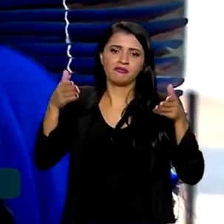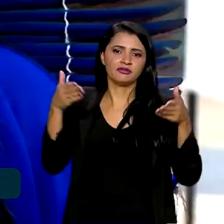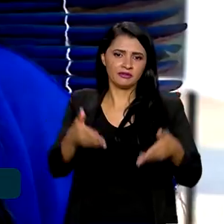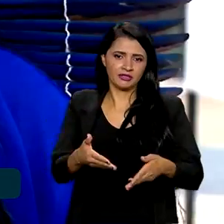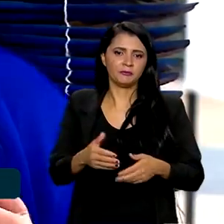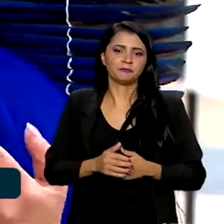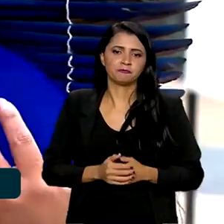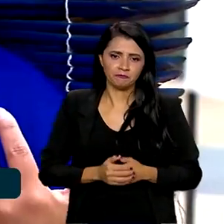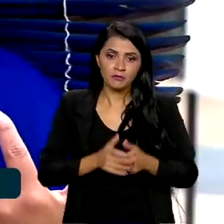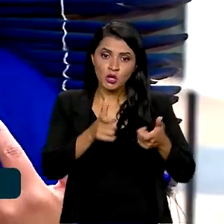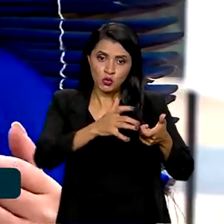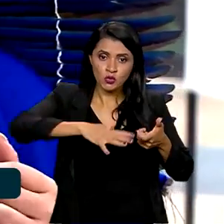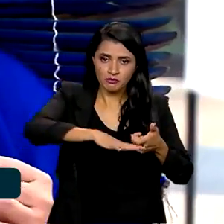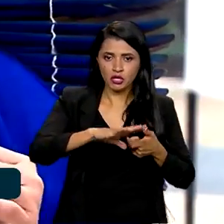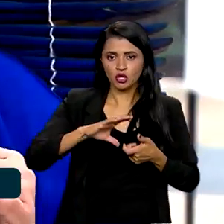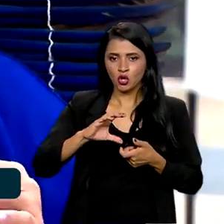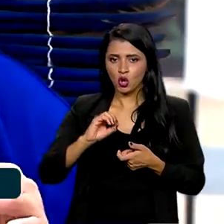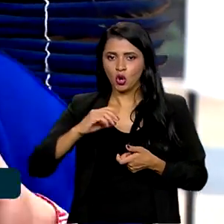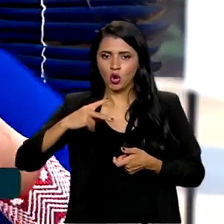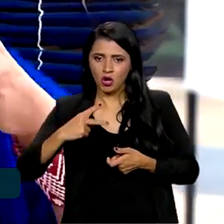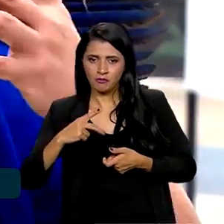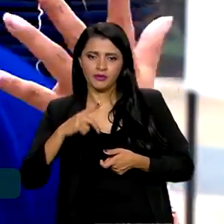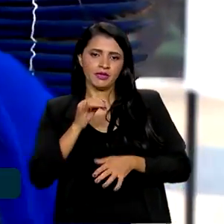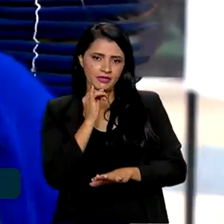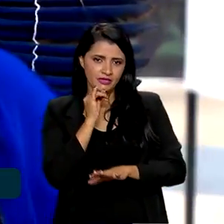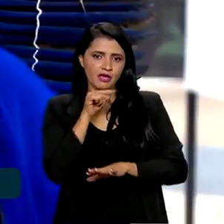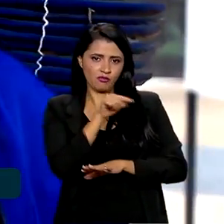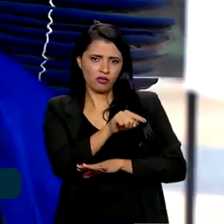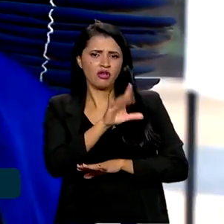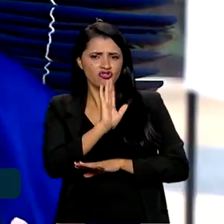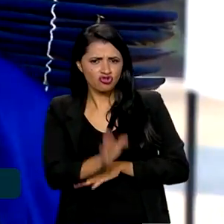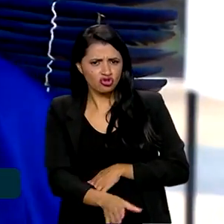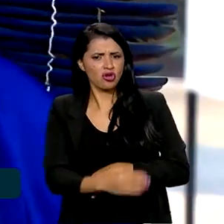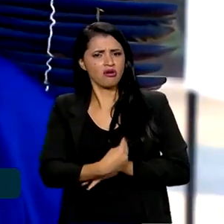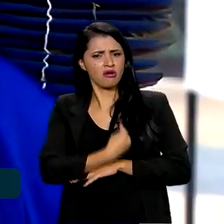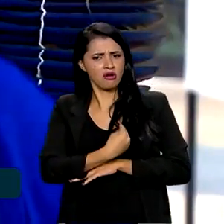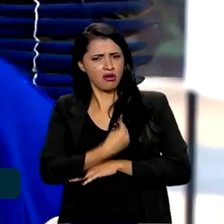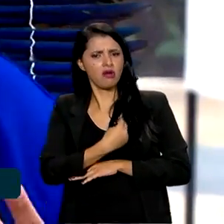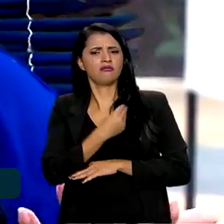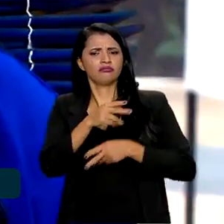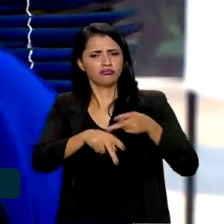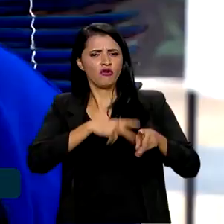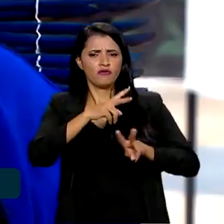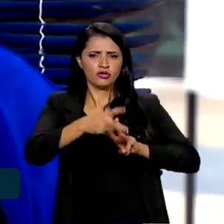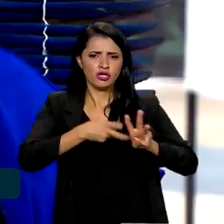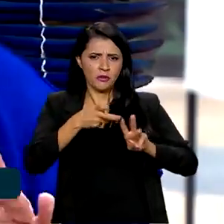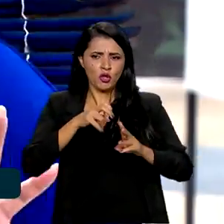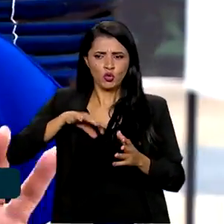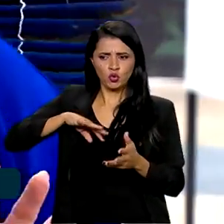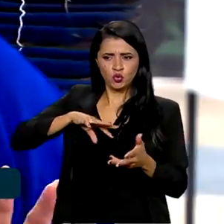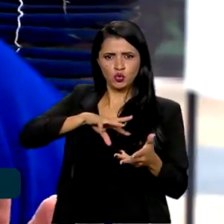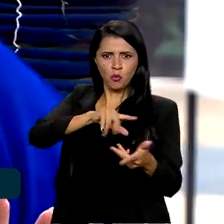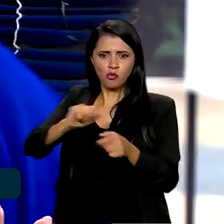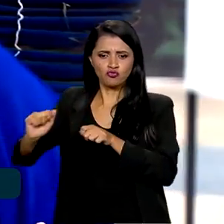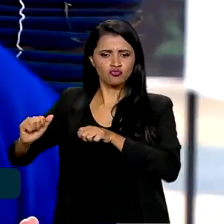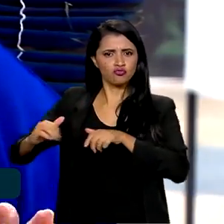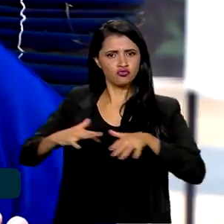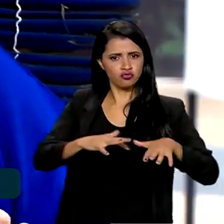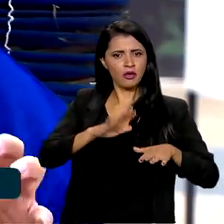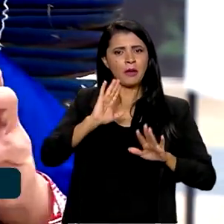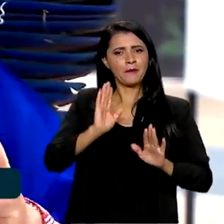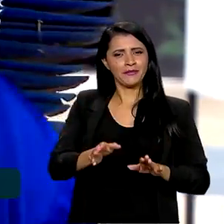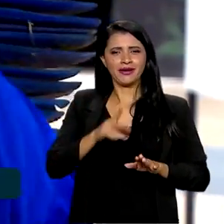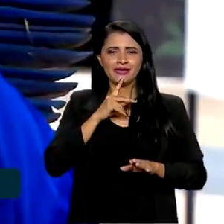Nos espaços da COP, por exemplo, já há uma grande presença de povos indígenas do mundo inteiro. Mas isso não quer dizer